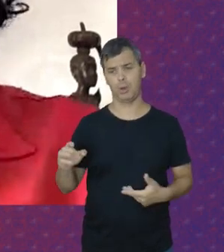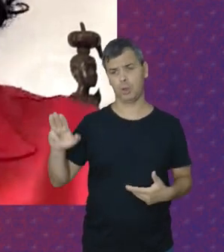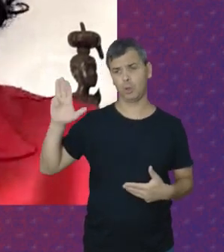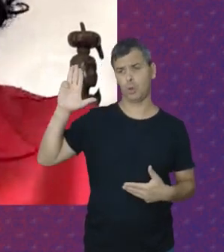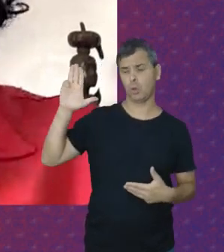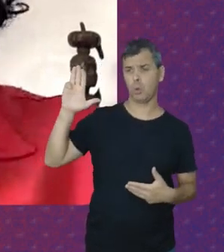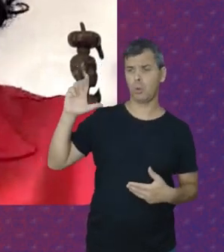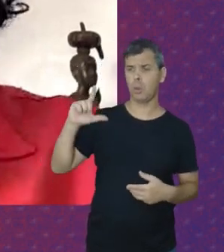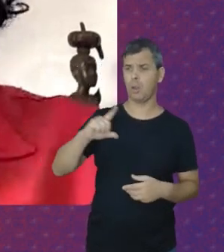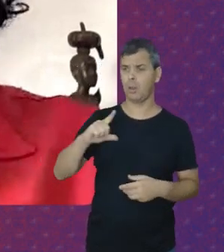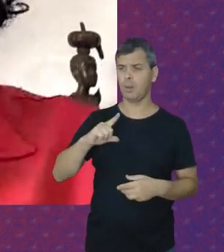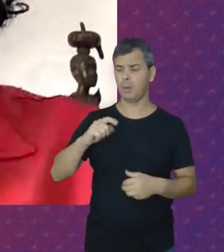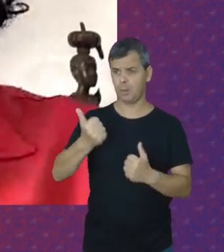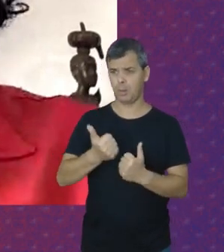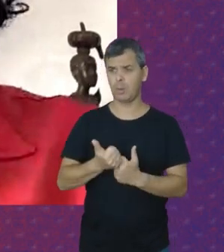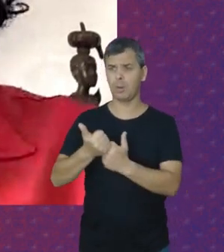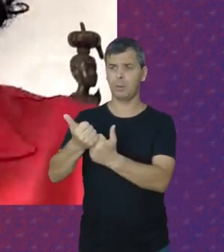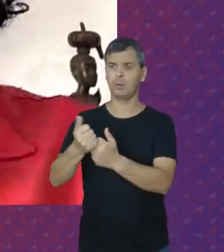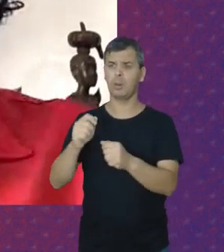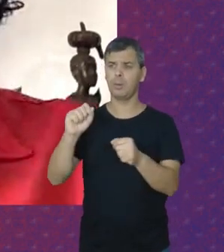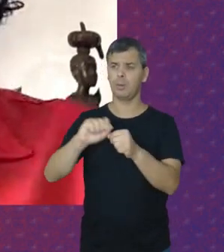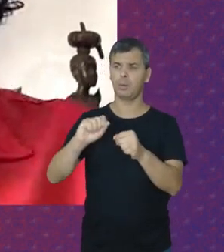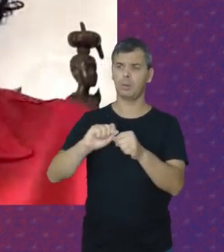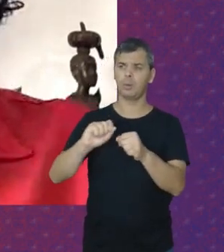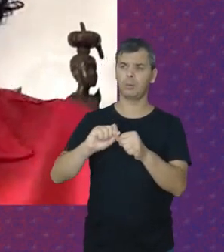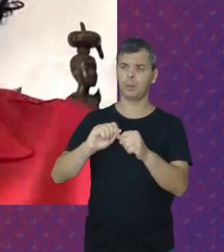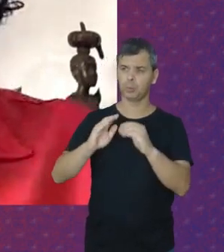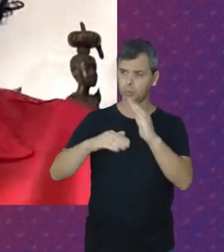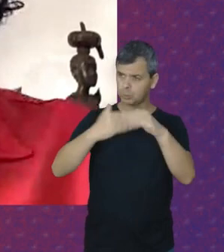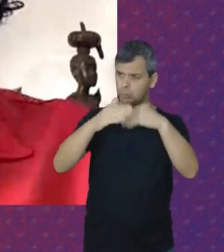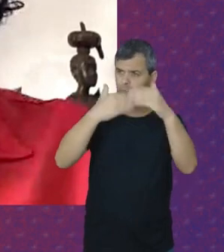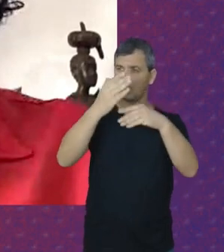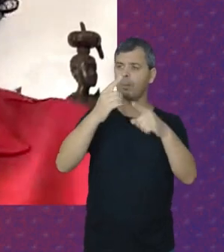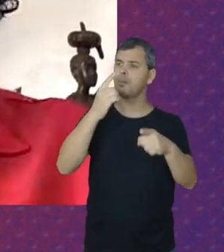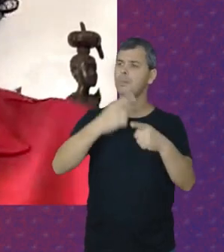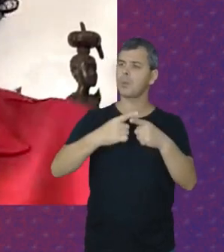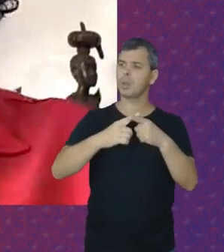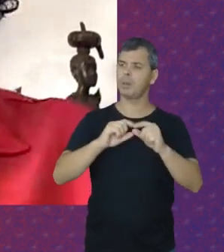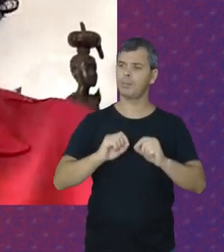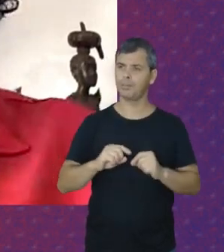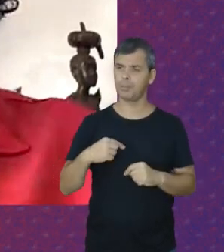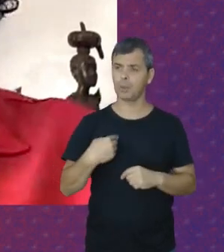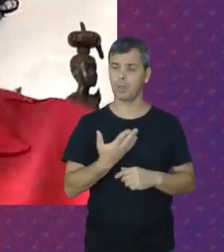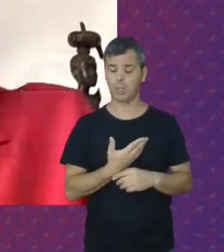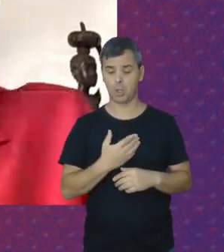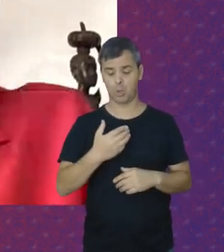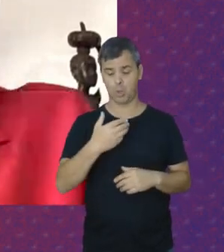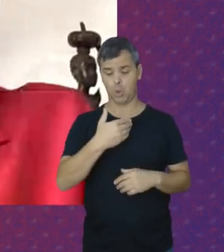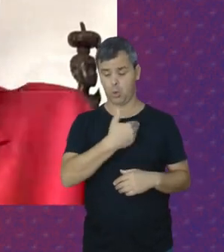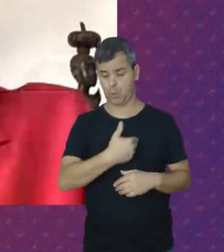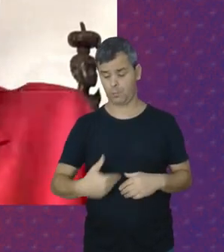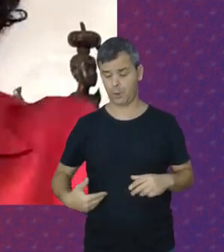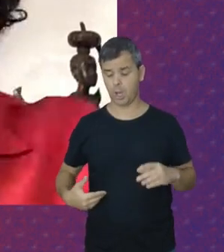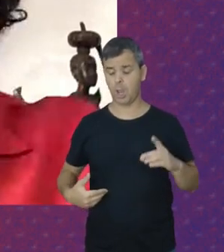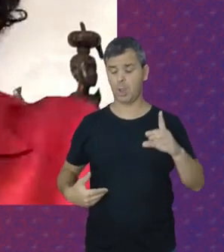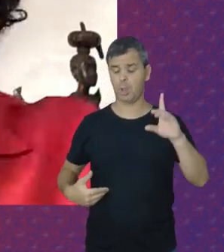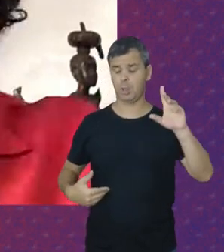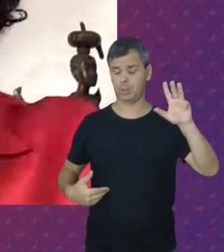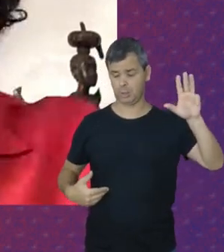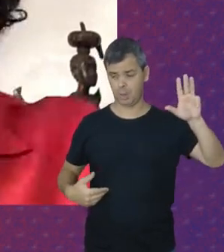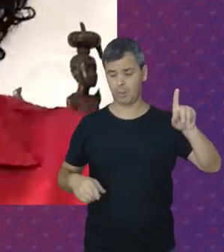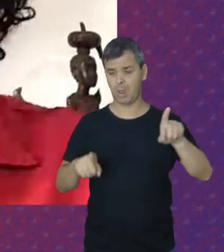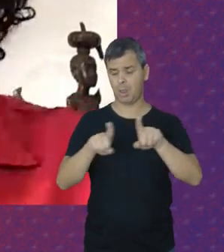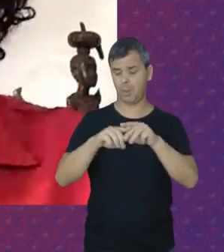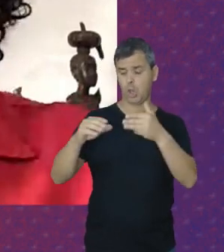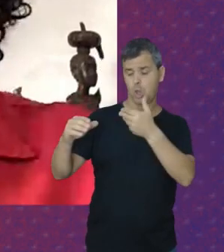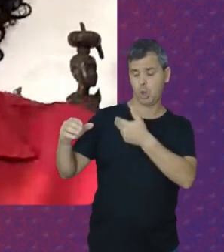Que teremos O apoio Para fazer Avançar Porque Tanto no governo Do Lula Quanto no governo De Dilma